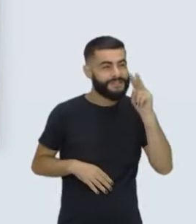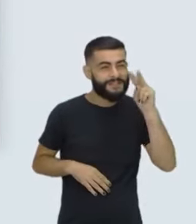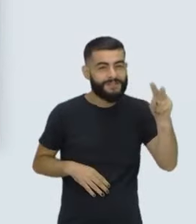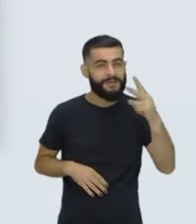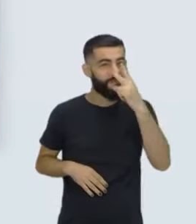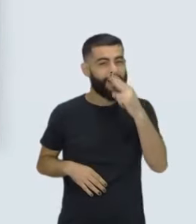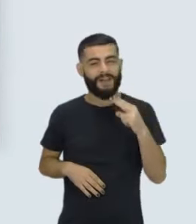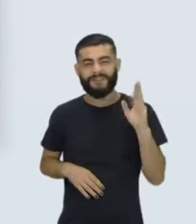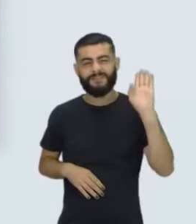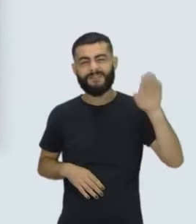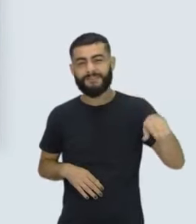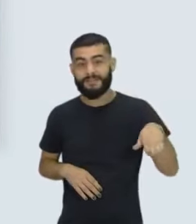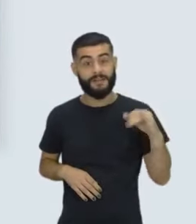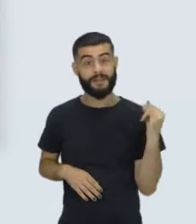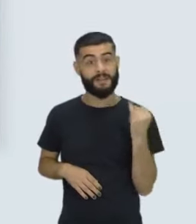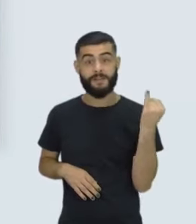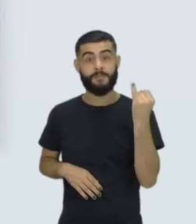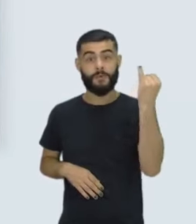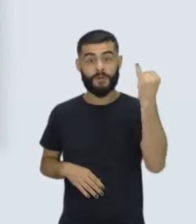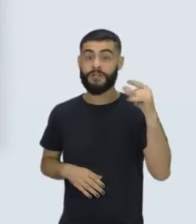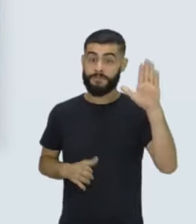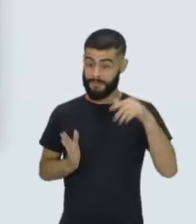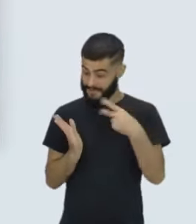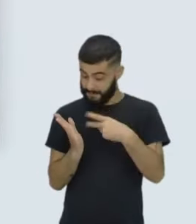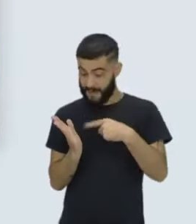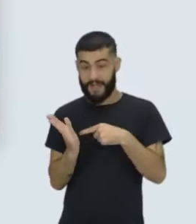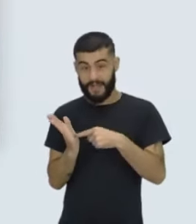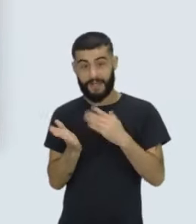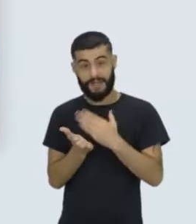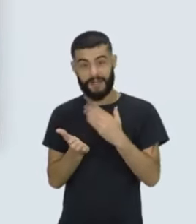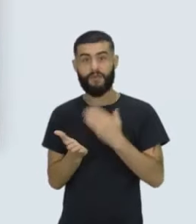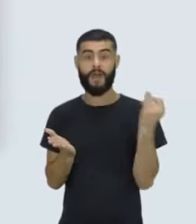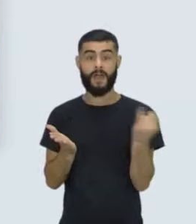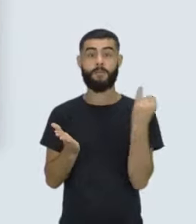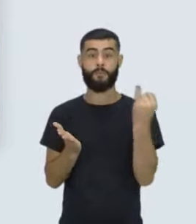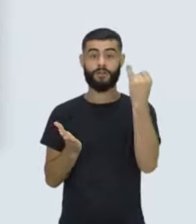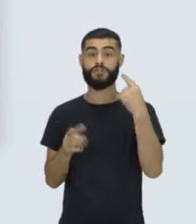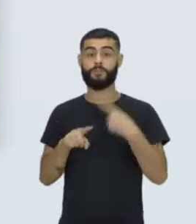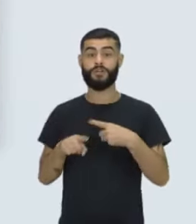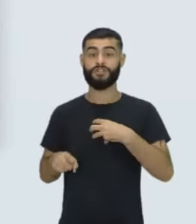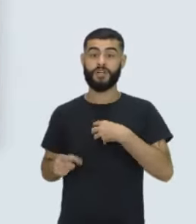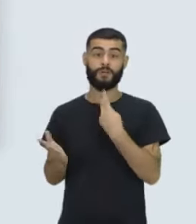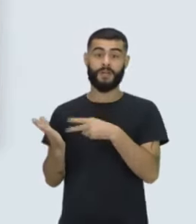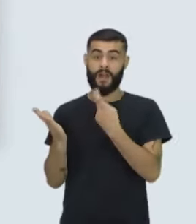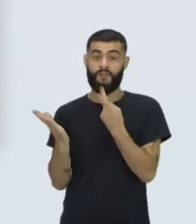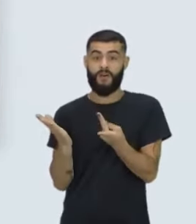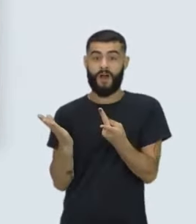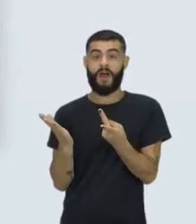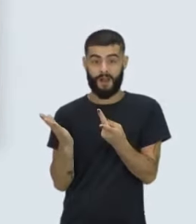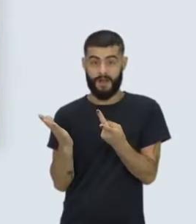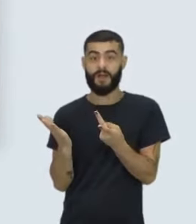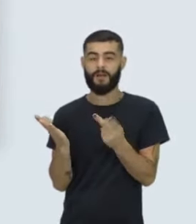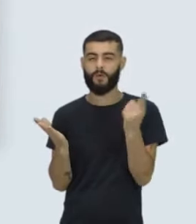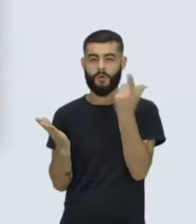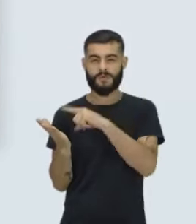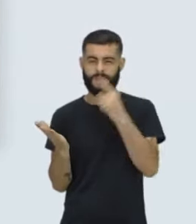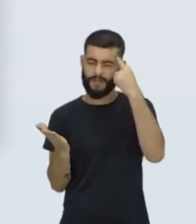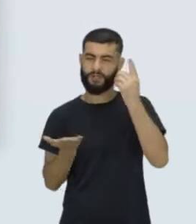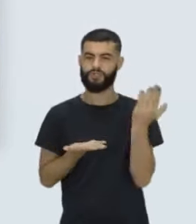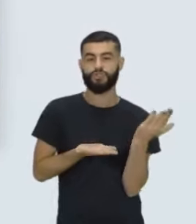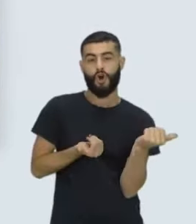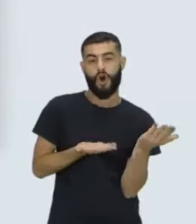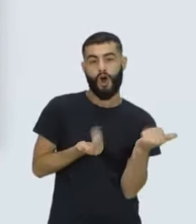fosse importante, é essencial ao livro. Porque é isso que mostra essa dicção do adolescente em contraposição a esse universo